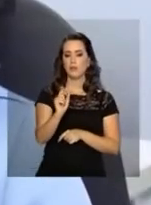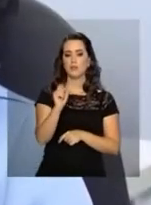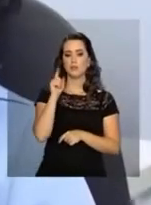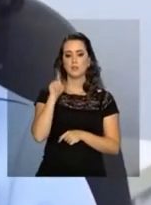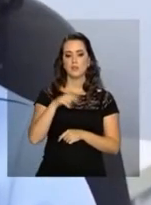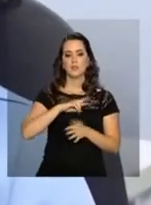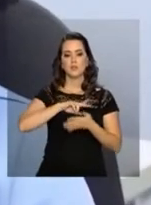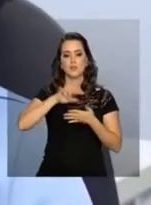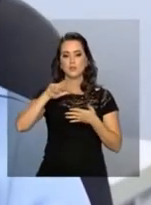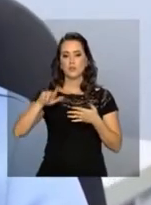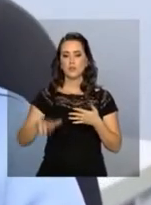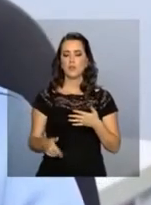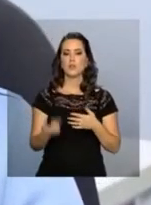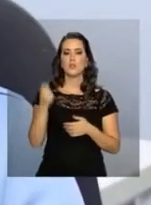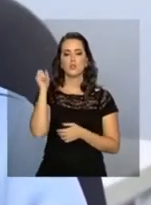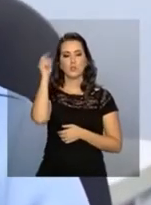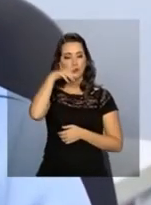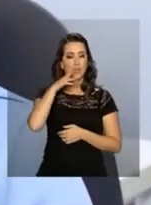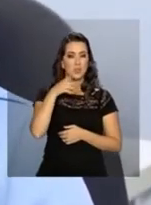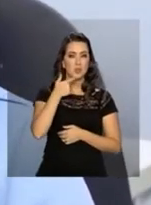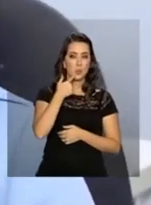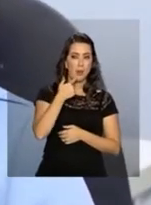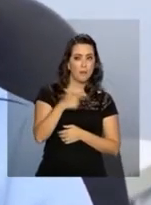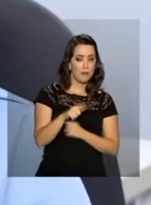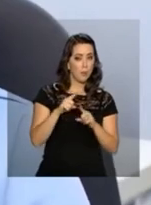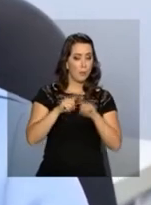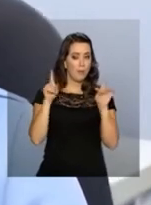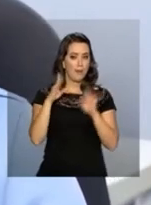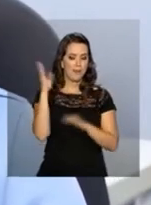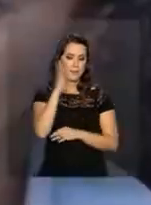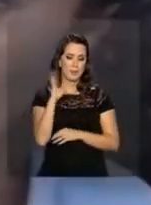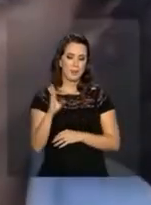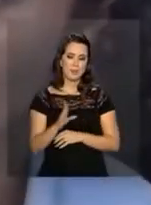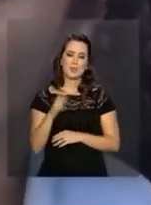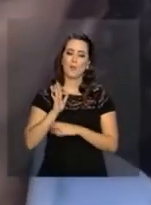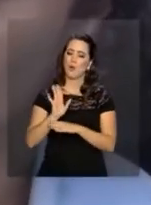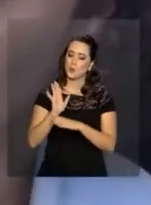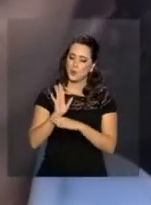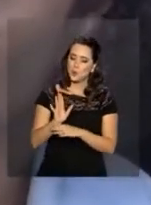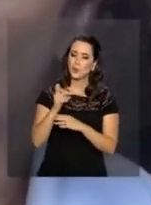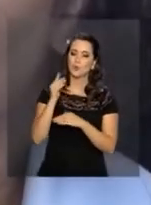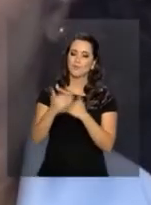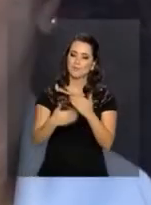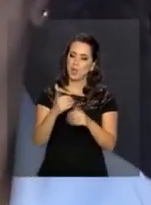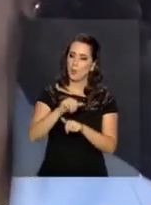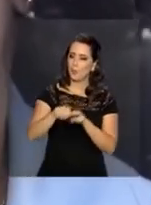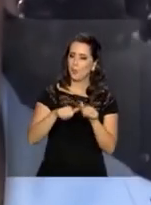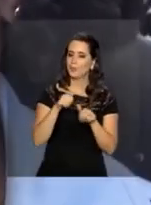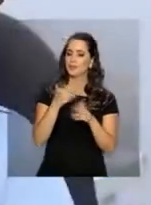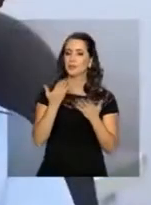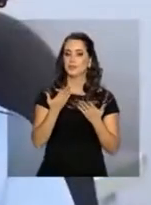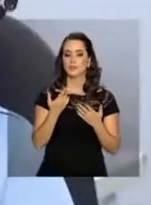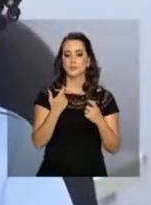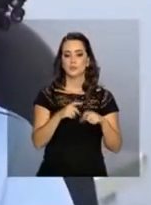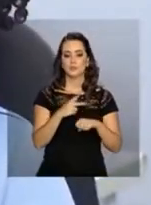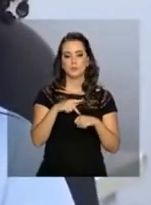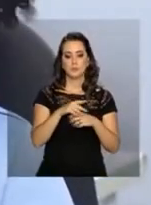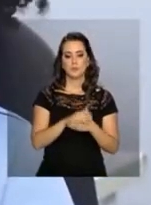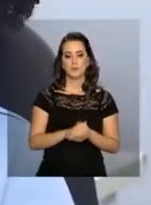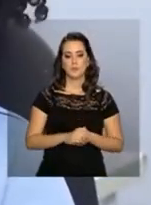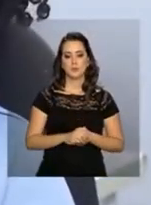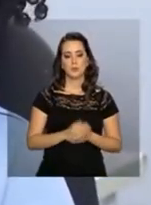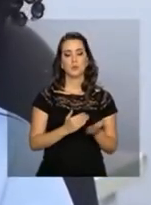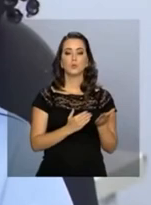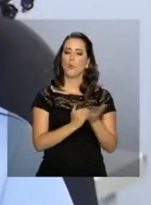que teve alguma dificuldade com a língua, mas a característica do brasileiro a ajudou na adaptação ao país. No início,